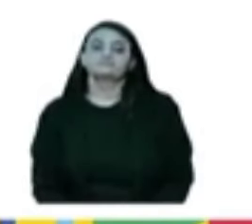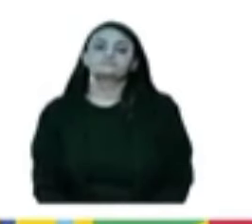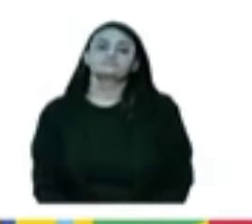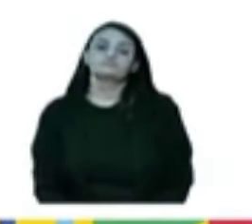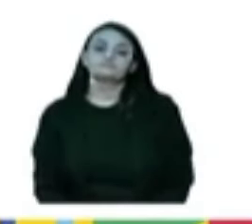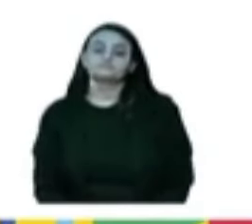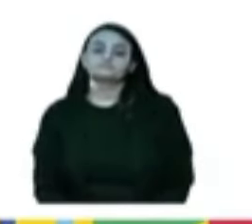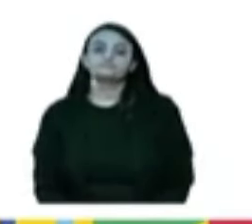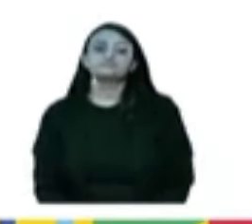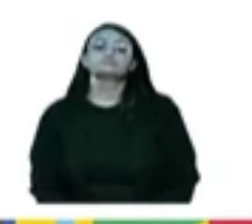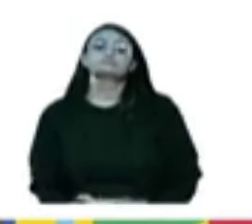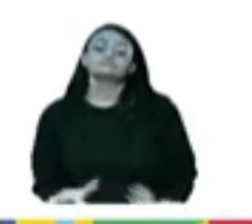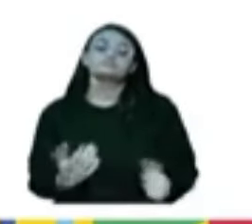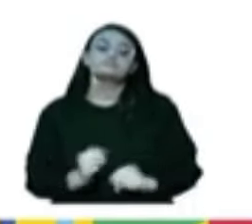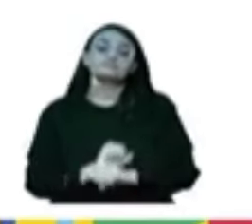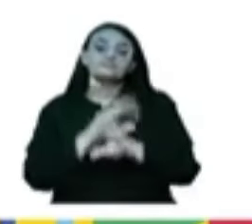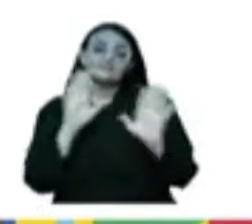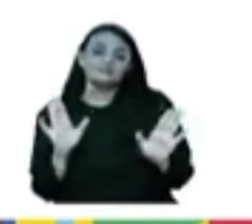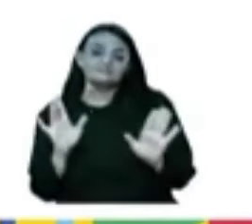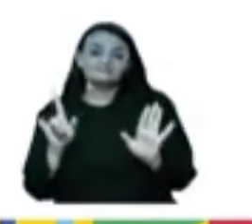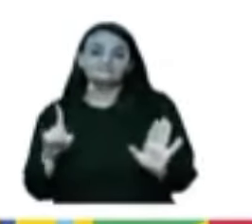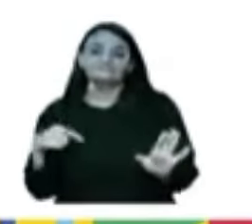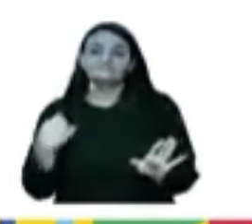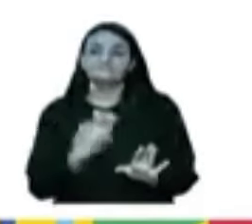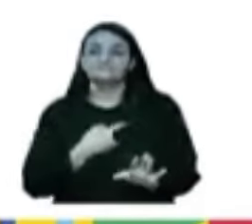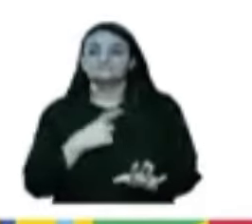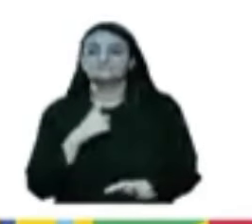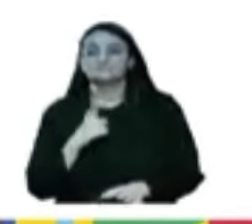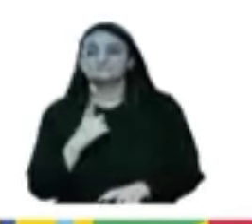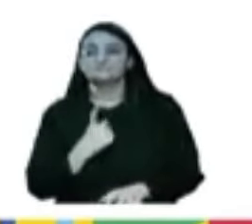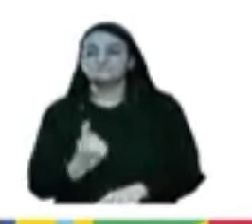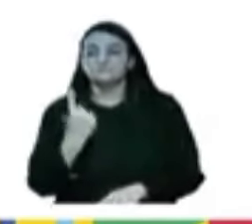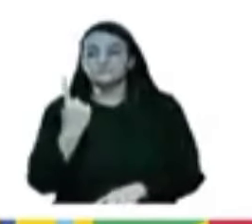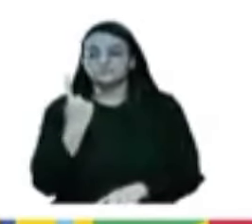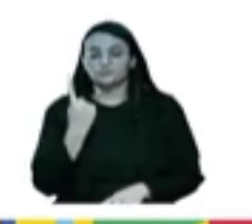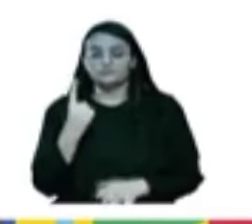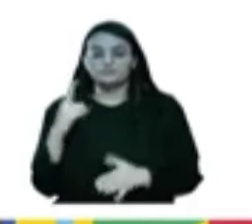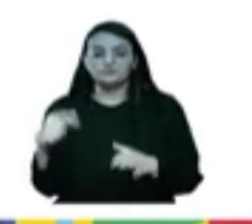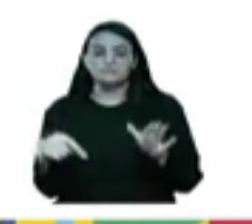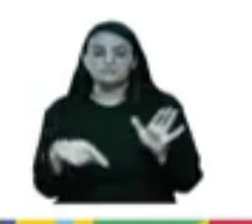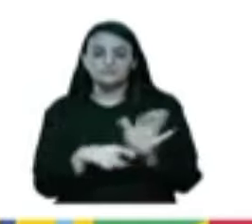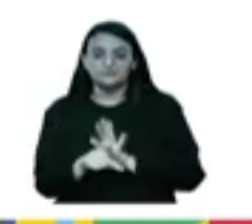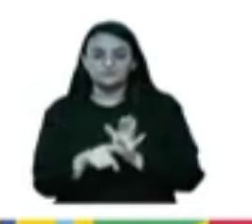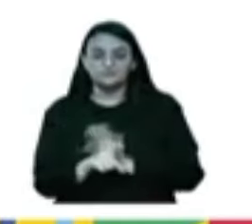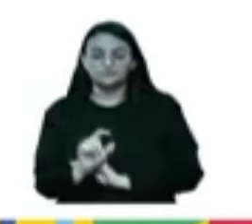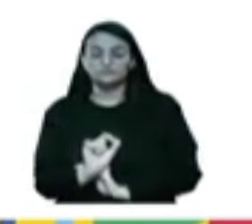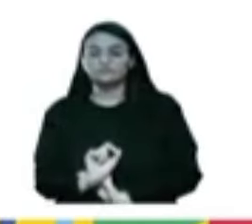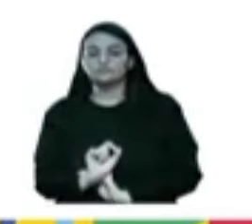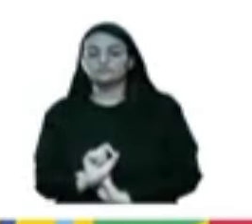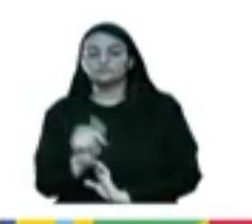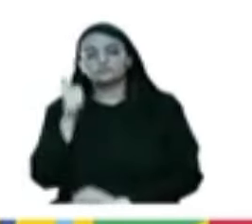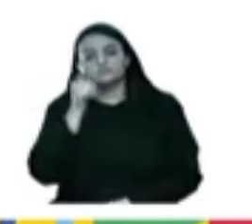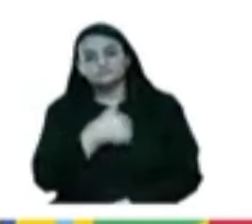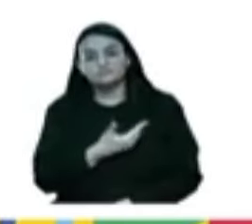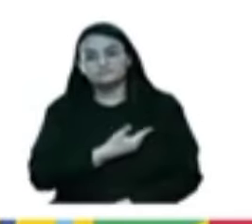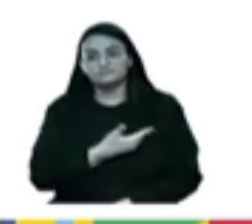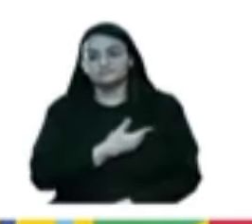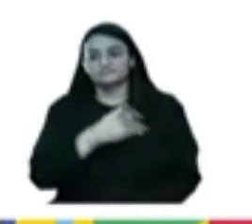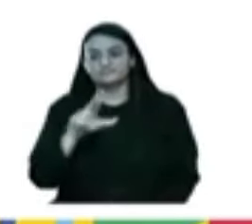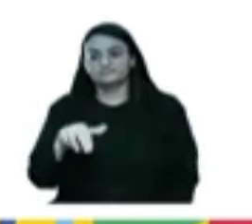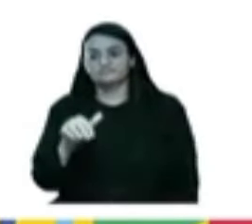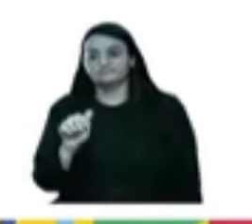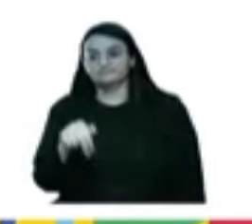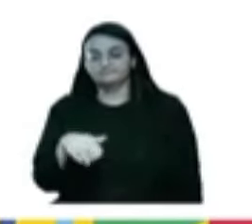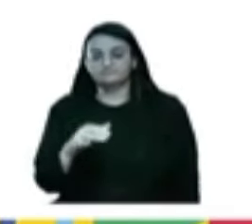Feito esse esclarecimento, a gente tem aqui, primeiramente, a pergunta da nossa colega Nancy,